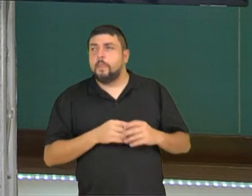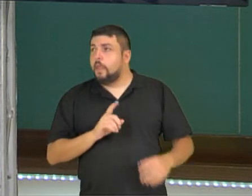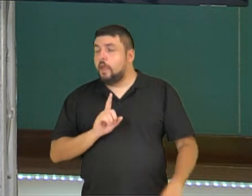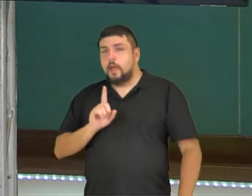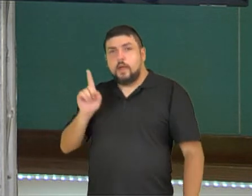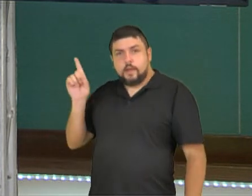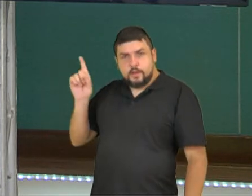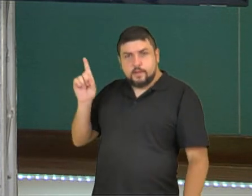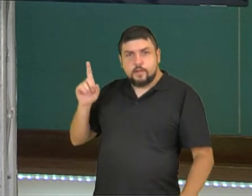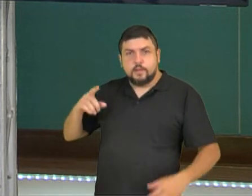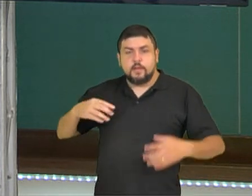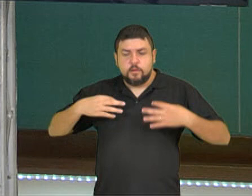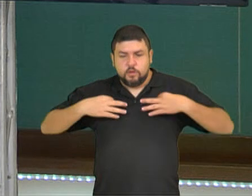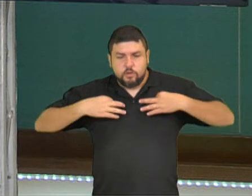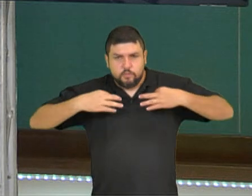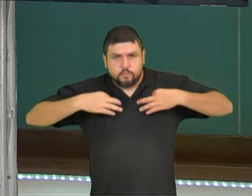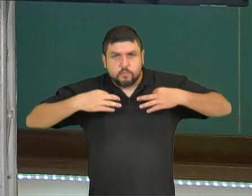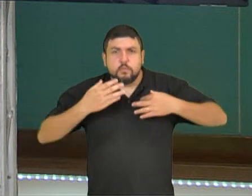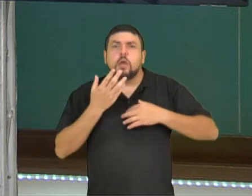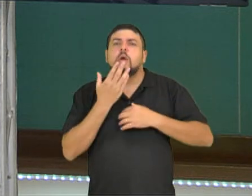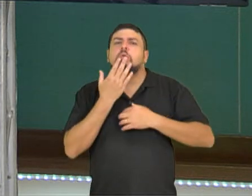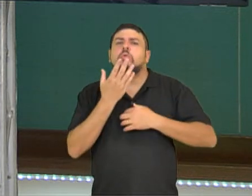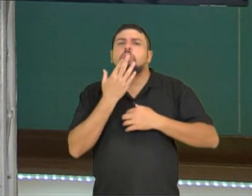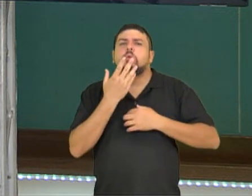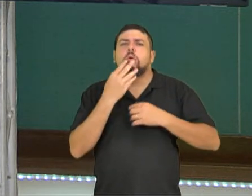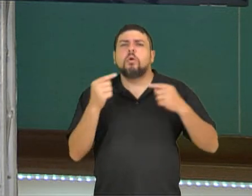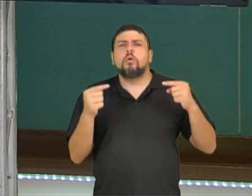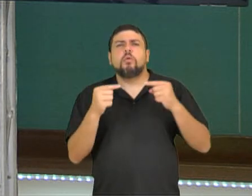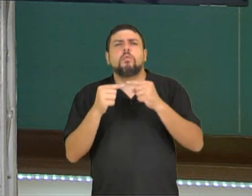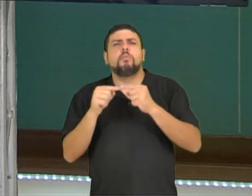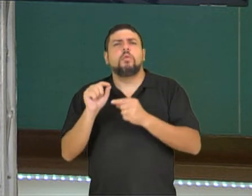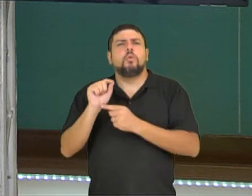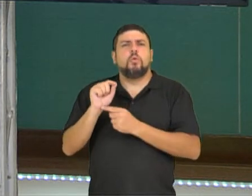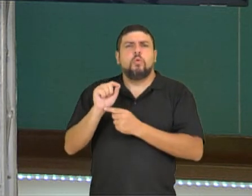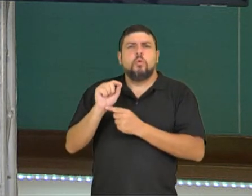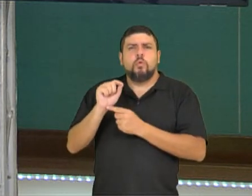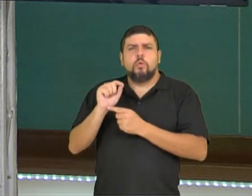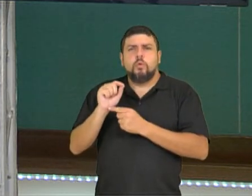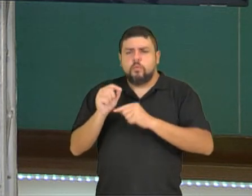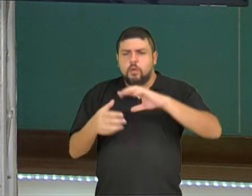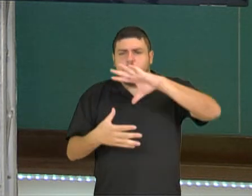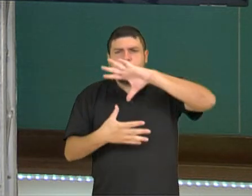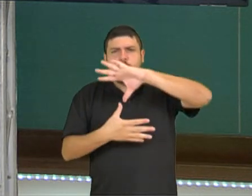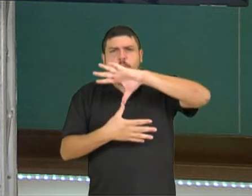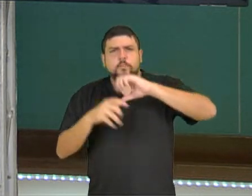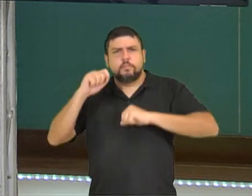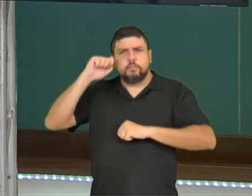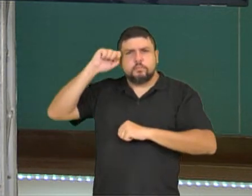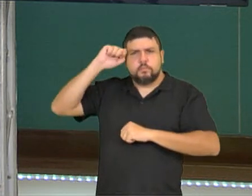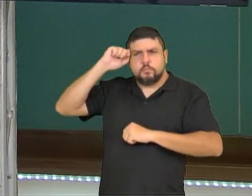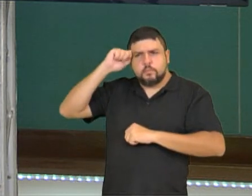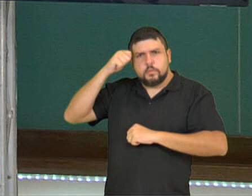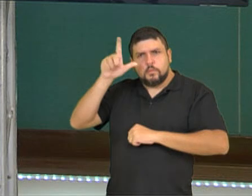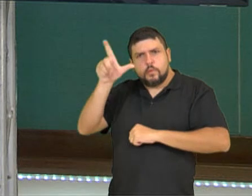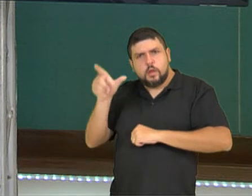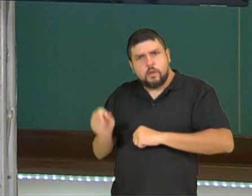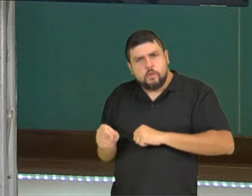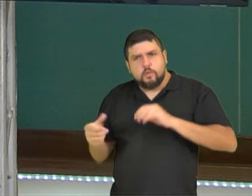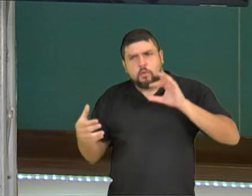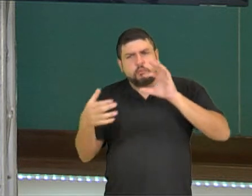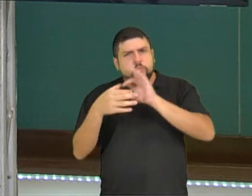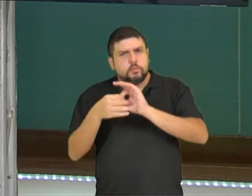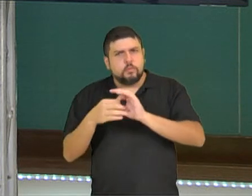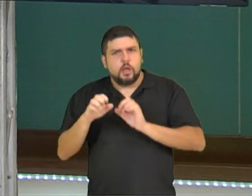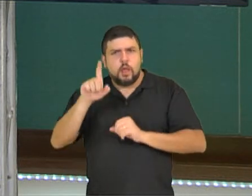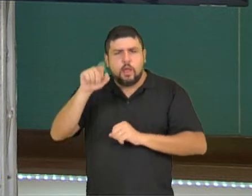as cores têm muito a ver com a questão do pan-africanismo. Isso mesmo, as cores que normalmente estão no reggae,